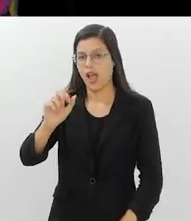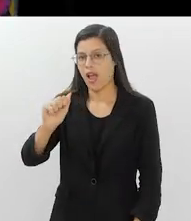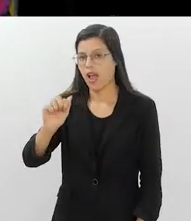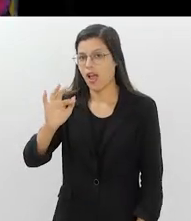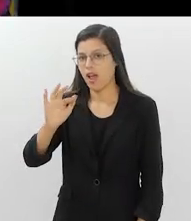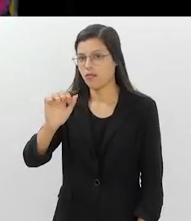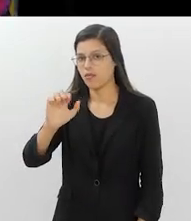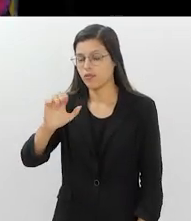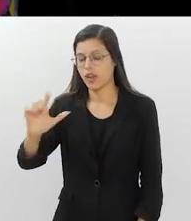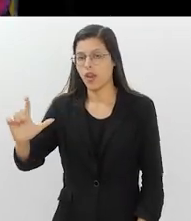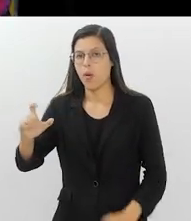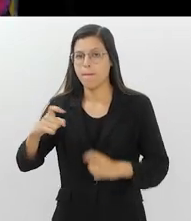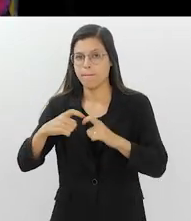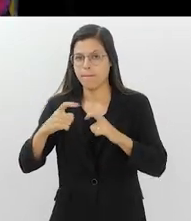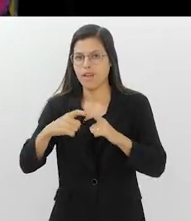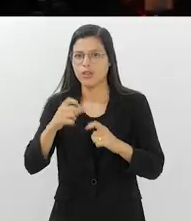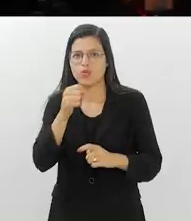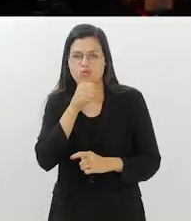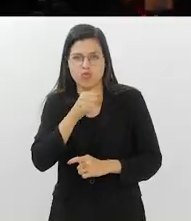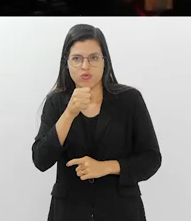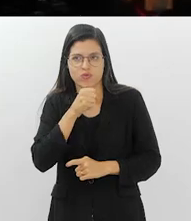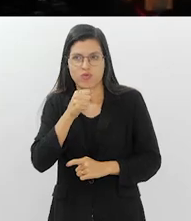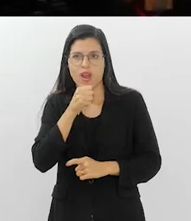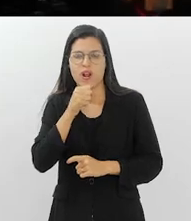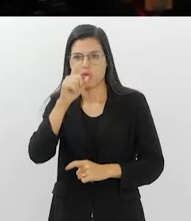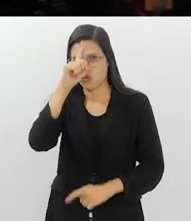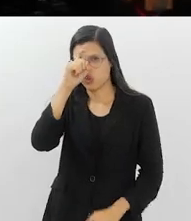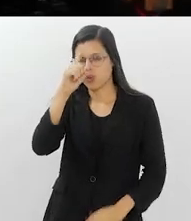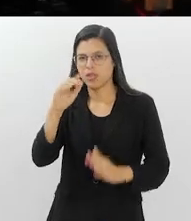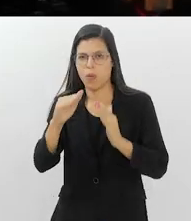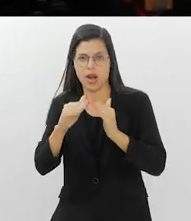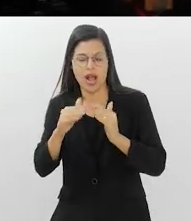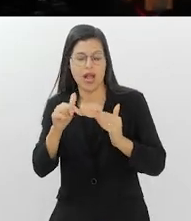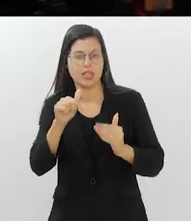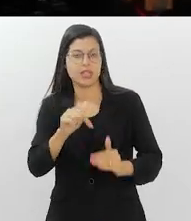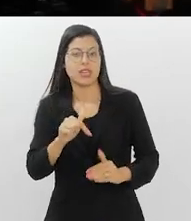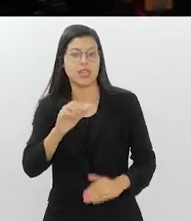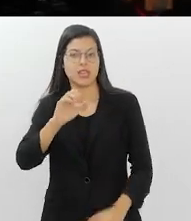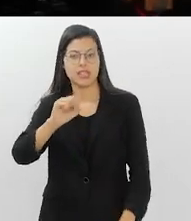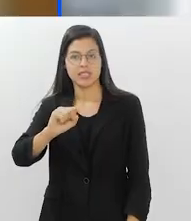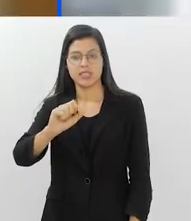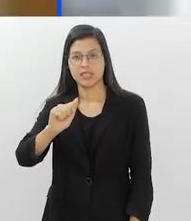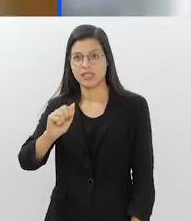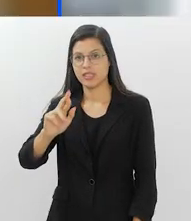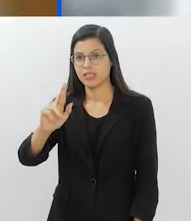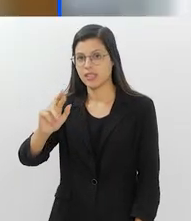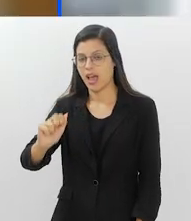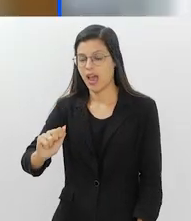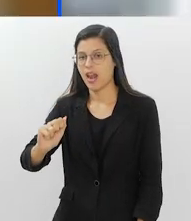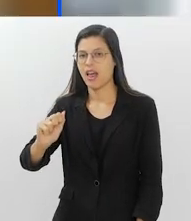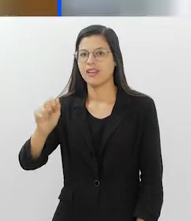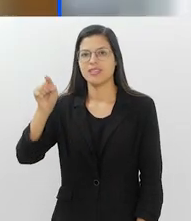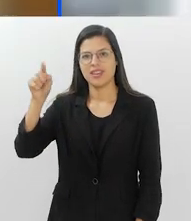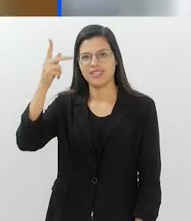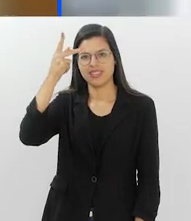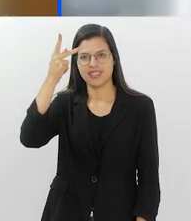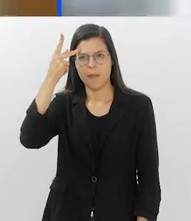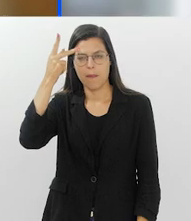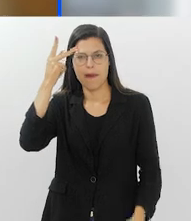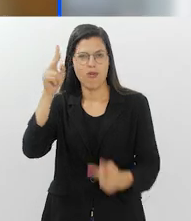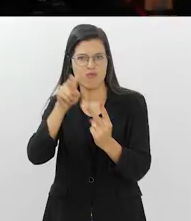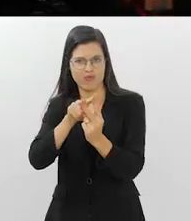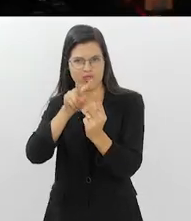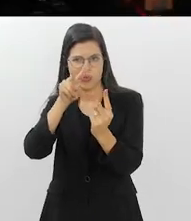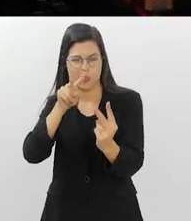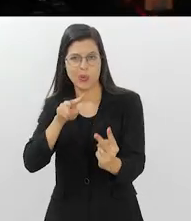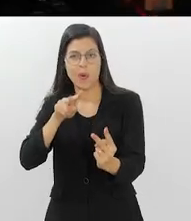geriatra da Rede Hospital Casa, aqui conosco. Muito obrigada pela sua presença. E Sara Lopes, que está de São Paulo, portanto